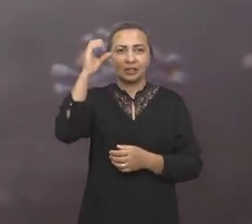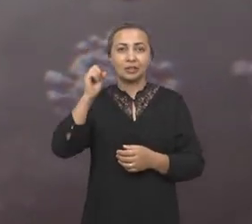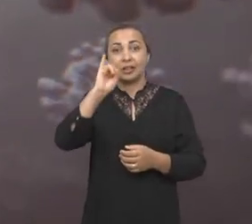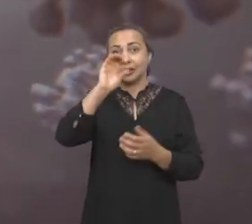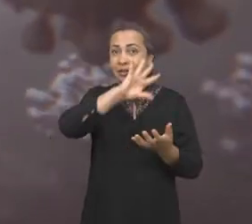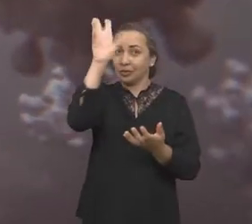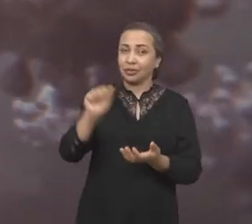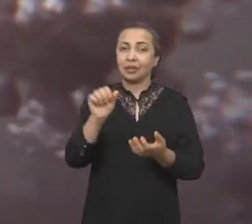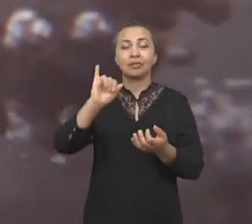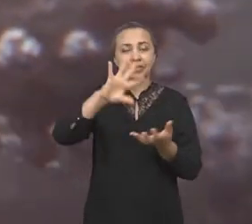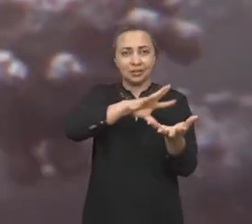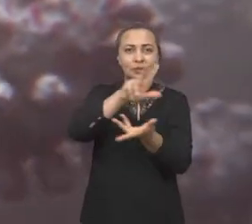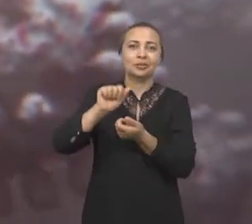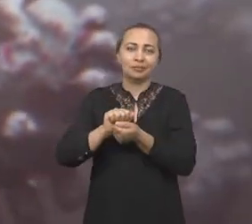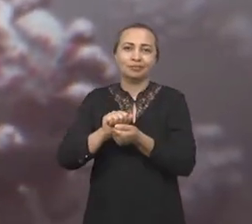mas principalmente internacional.